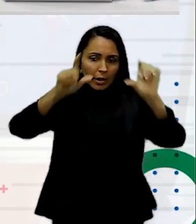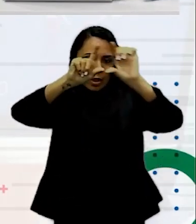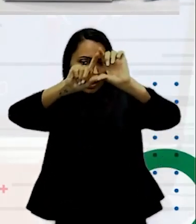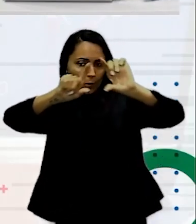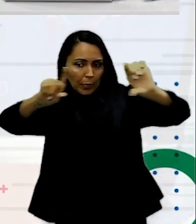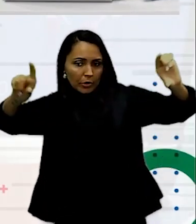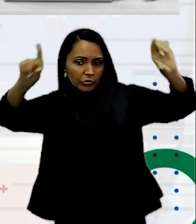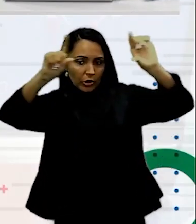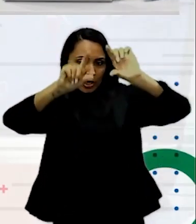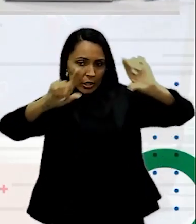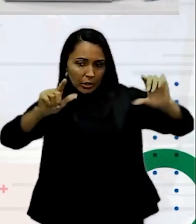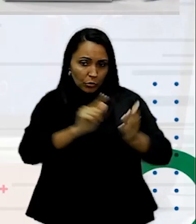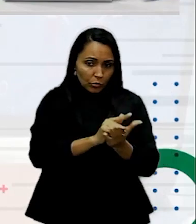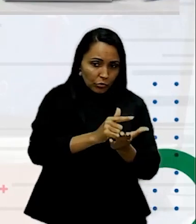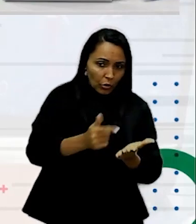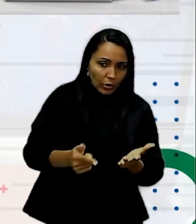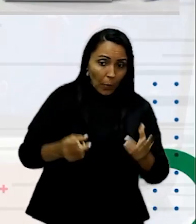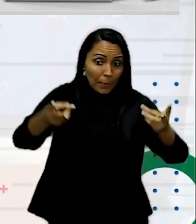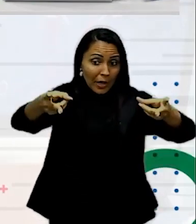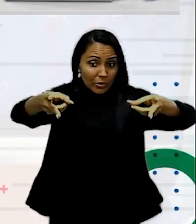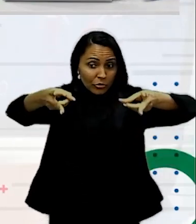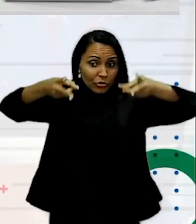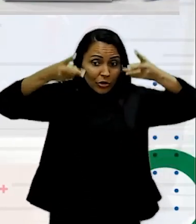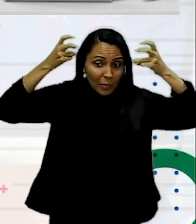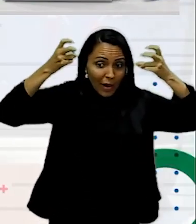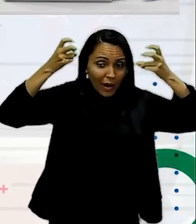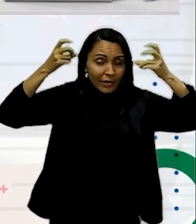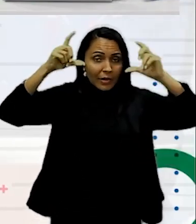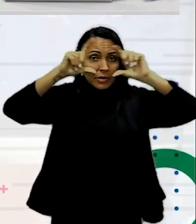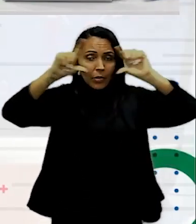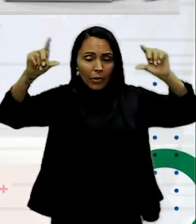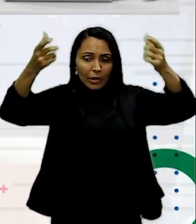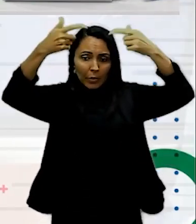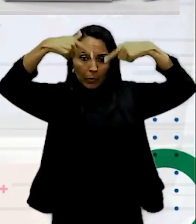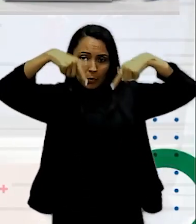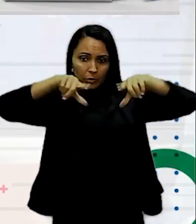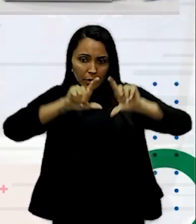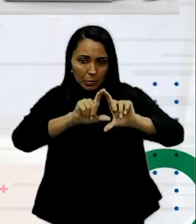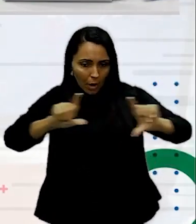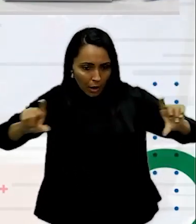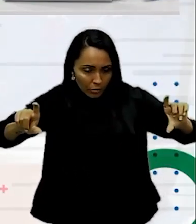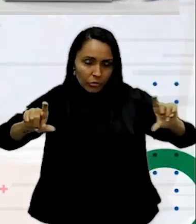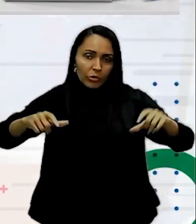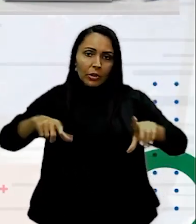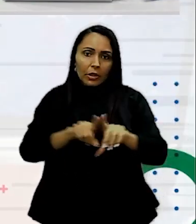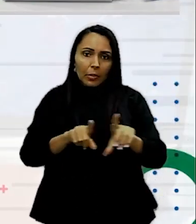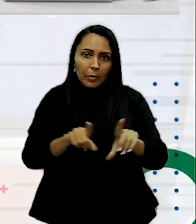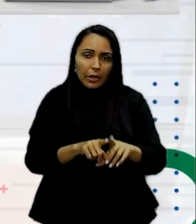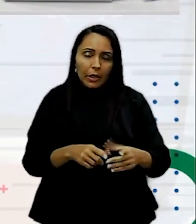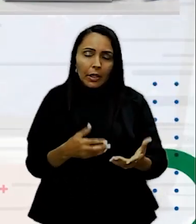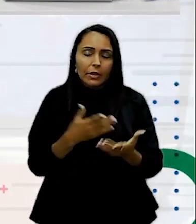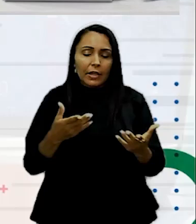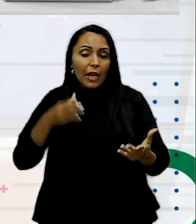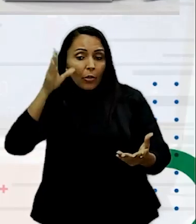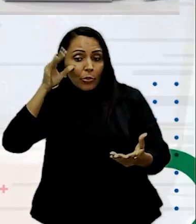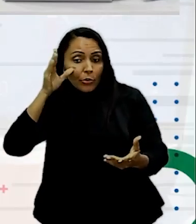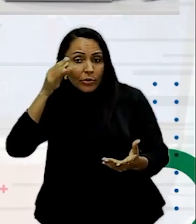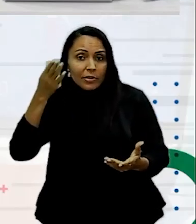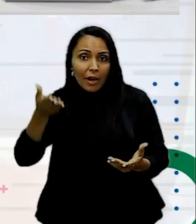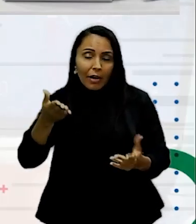Para chamar Justamente a sua atenção Depois Subtítulo Para fazer Você Ter a curiosidade